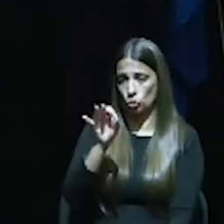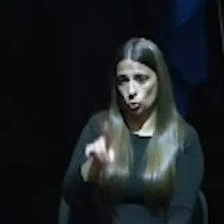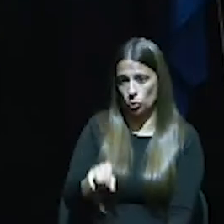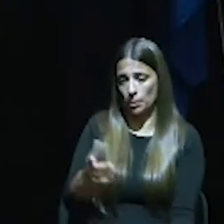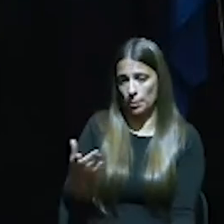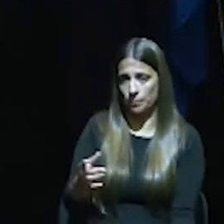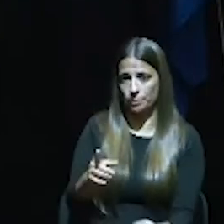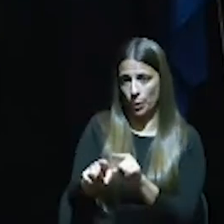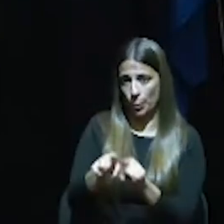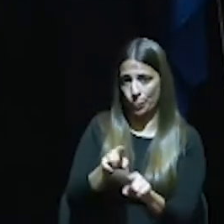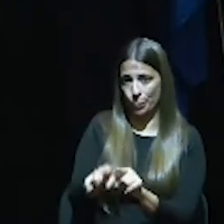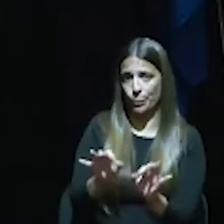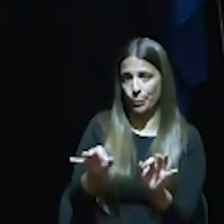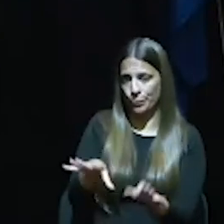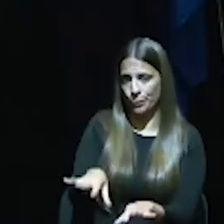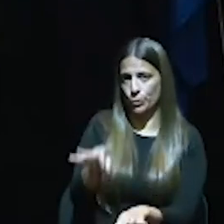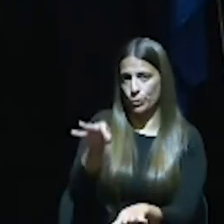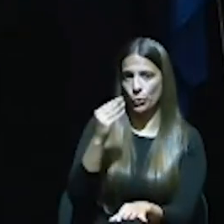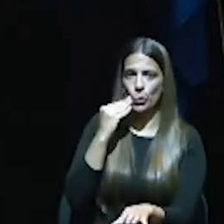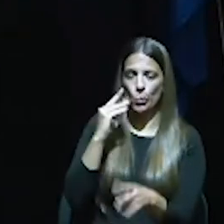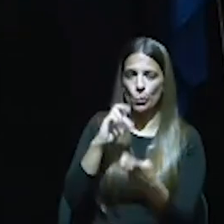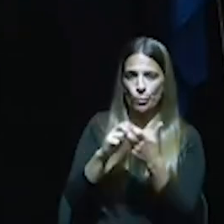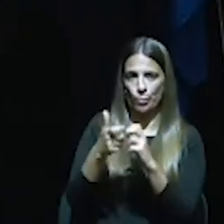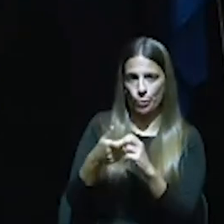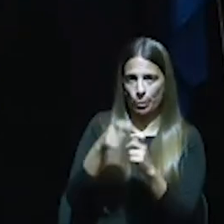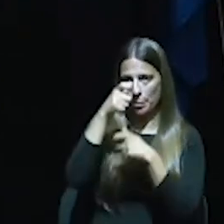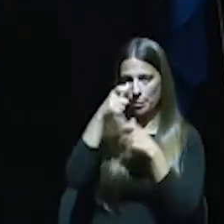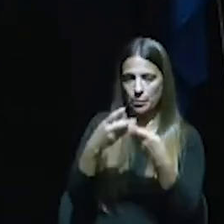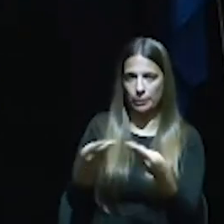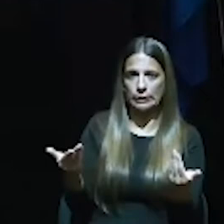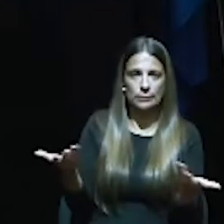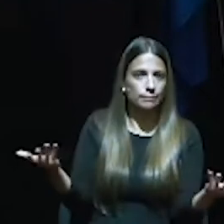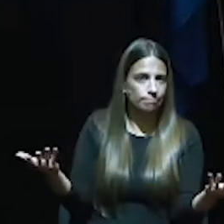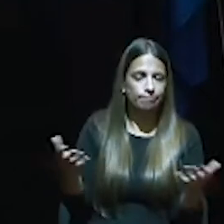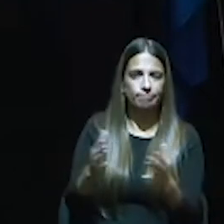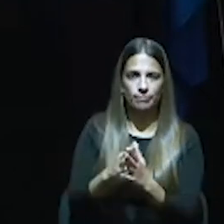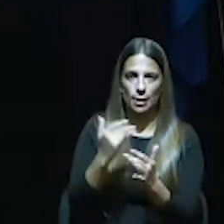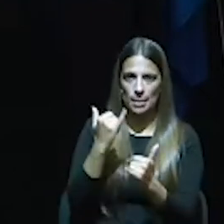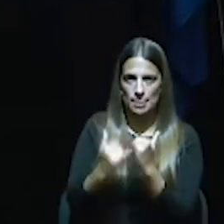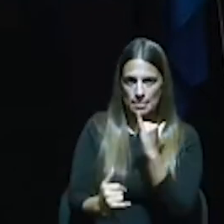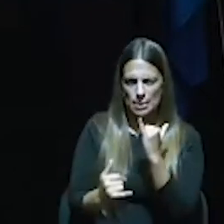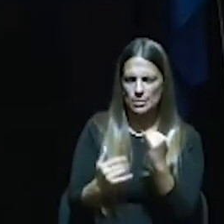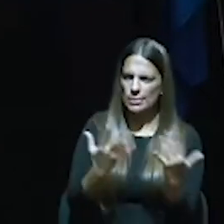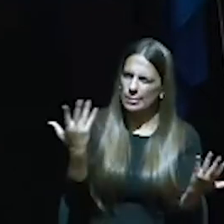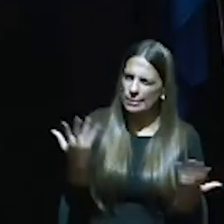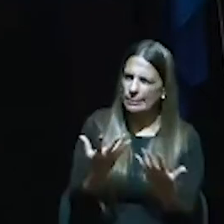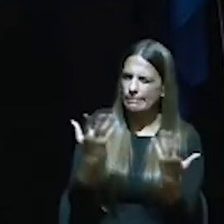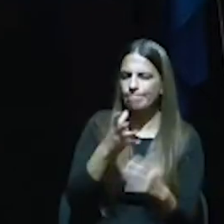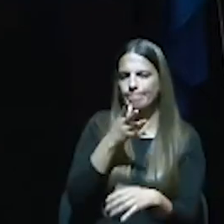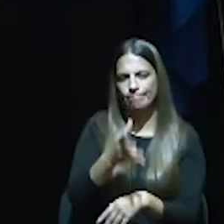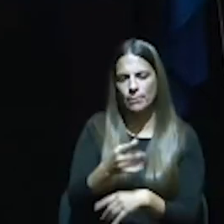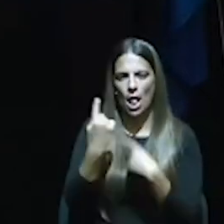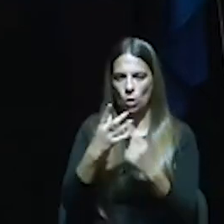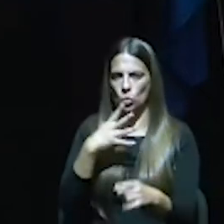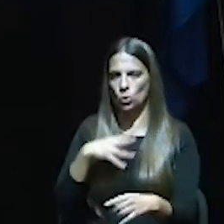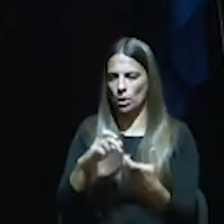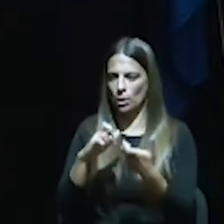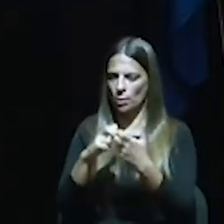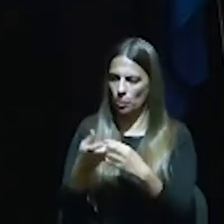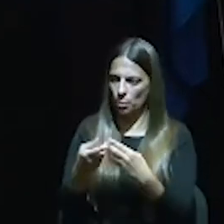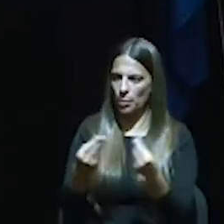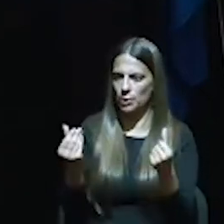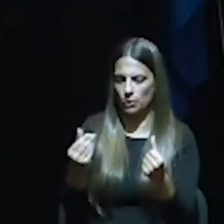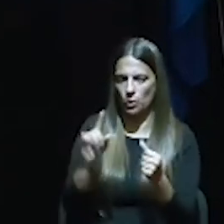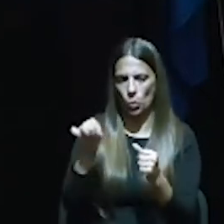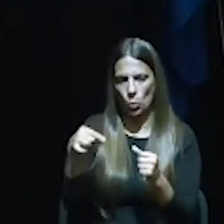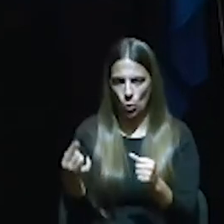Fazer política é fazer escolhas e escolher como vamos resolver o problema das pessoas. E é perigoso e é demagógico assumir que uns querem resolver os problemas das